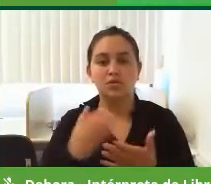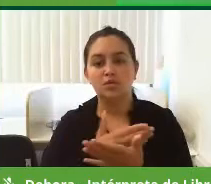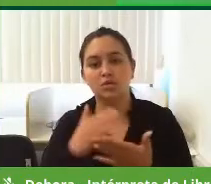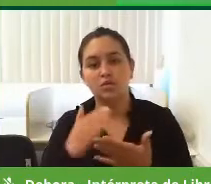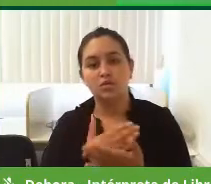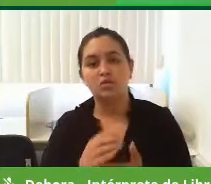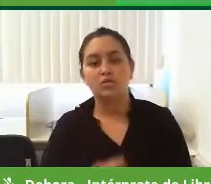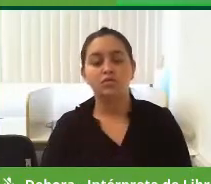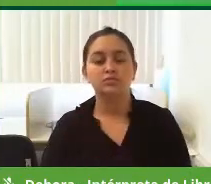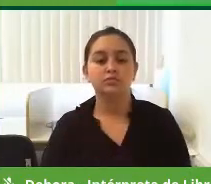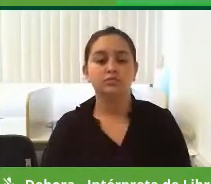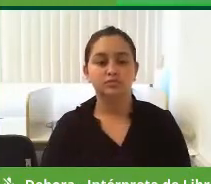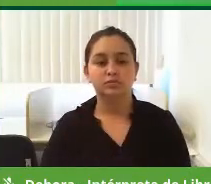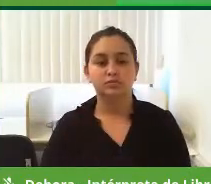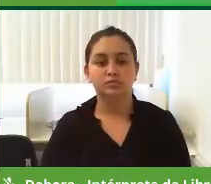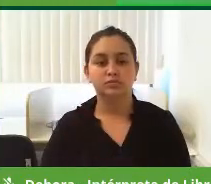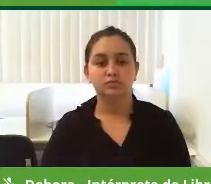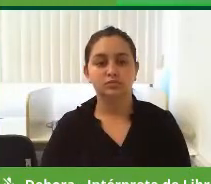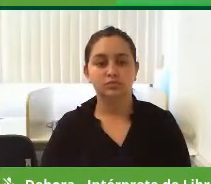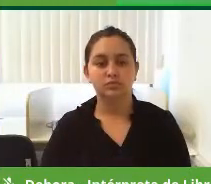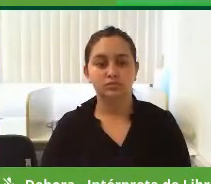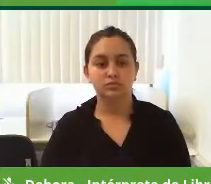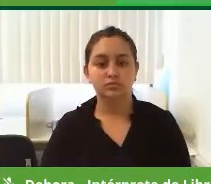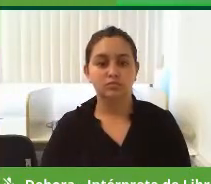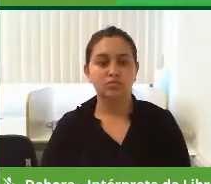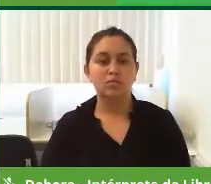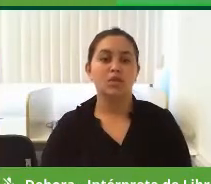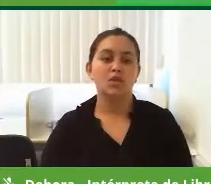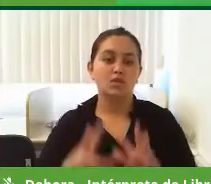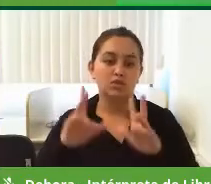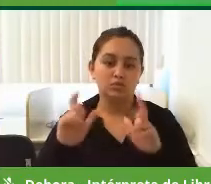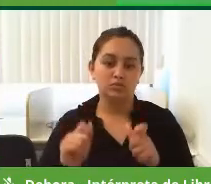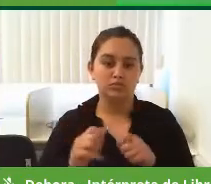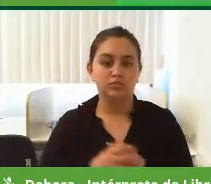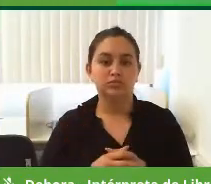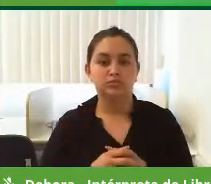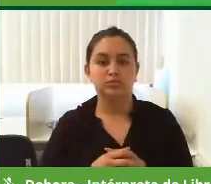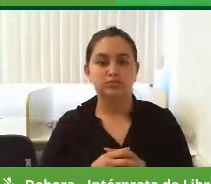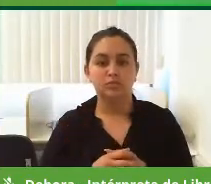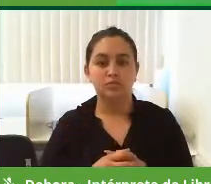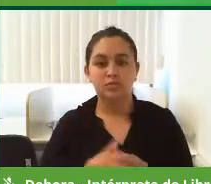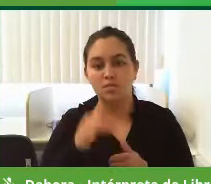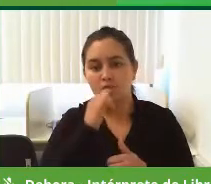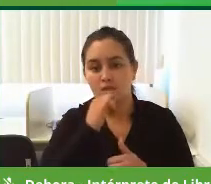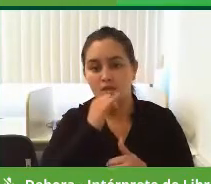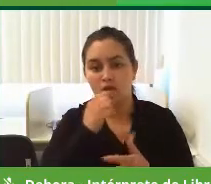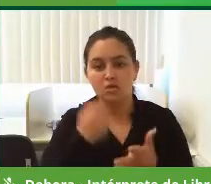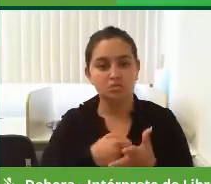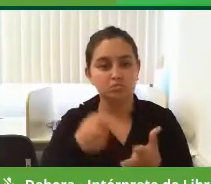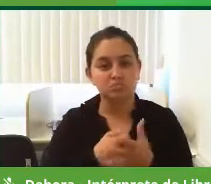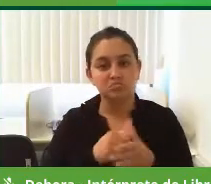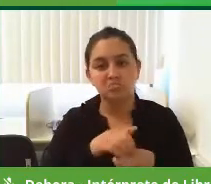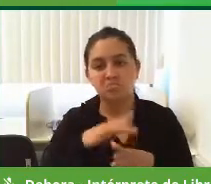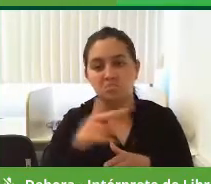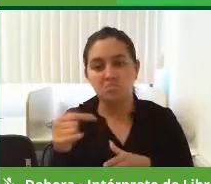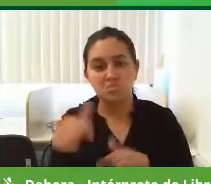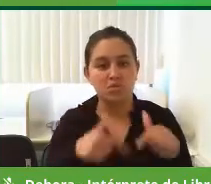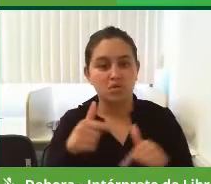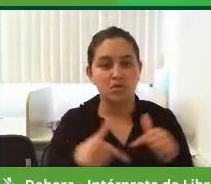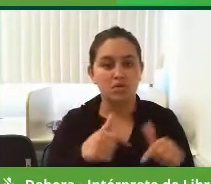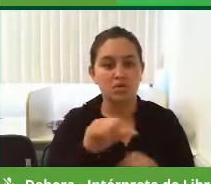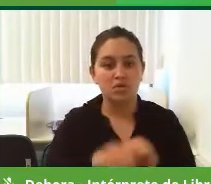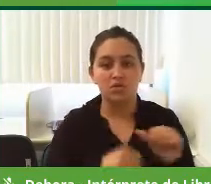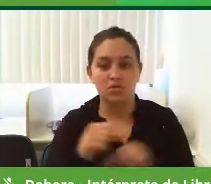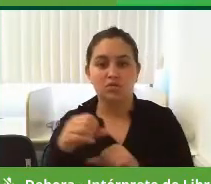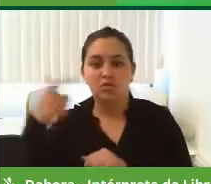seus... Não cumpre os seus contratos, muitas vezes, né? Tipo assim, ele bate cartão e não vai trabalhar no serviço dele, vai trabalhar no